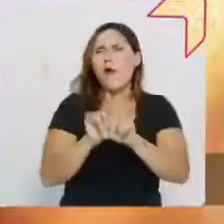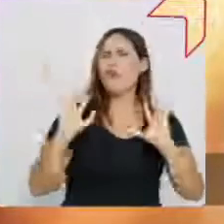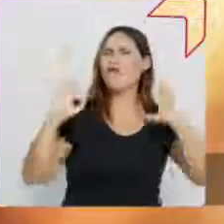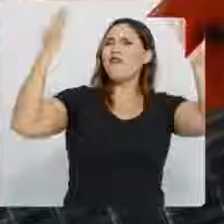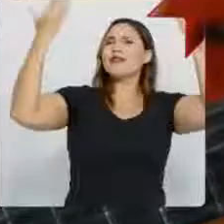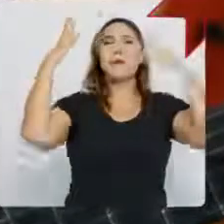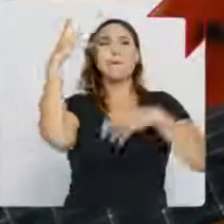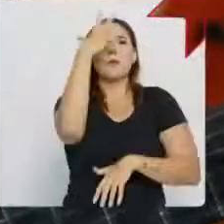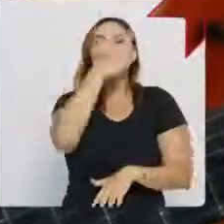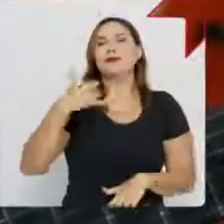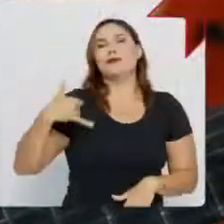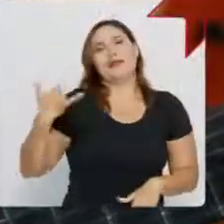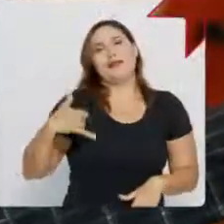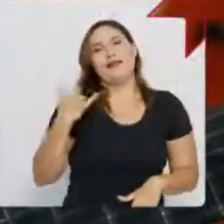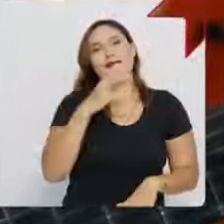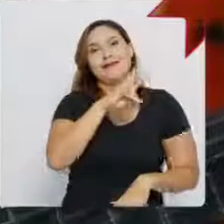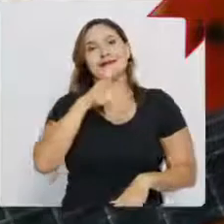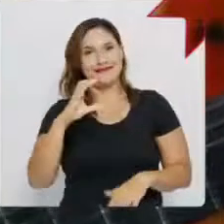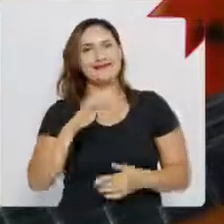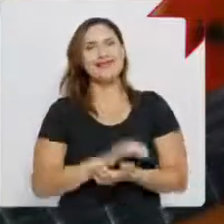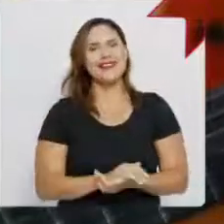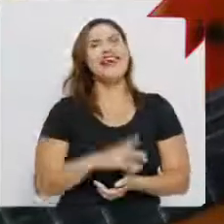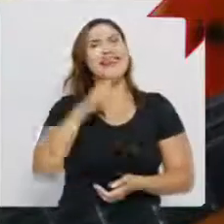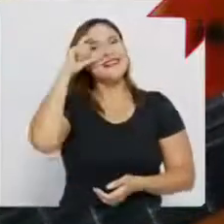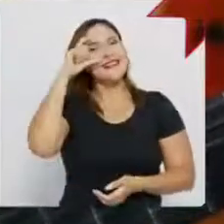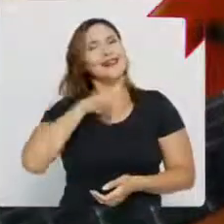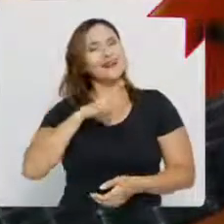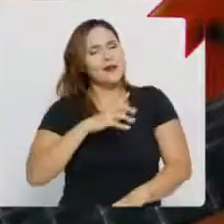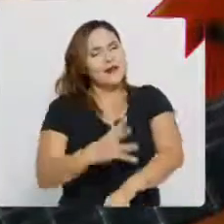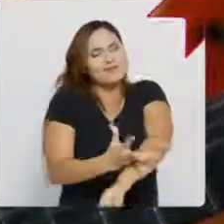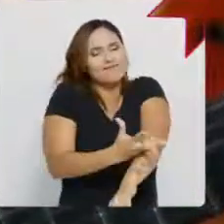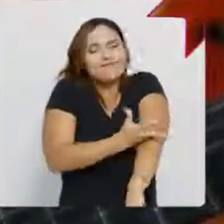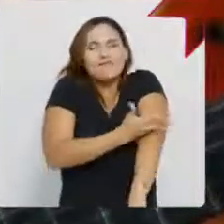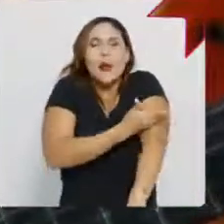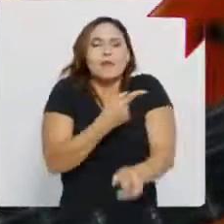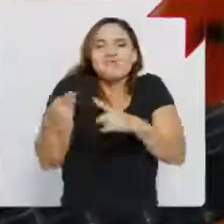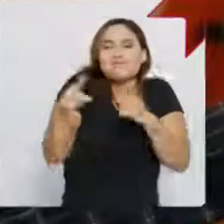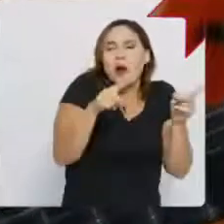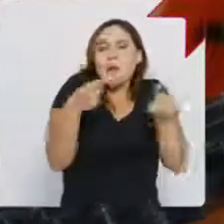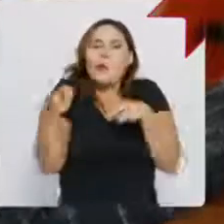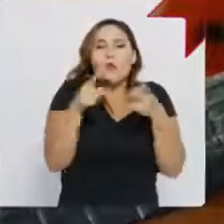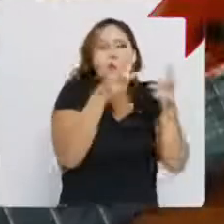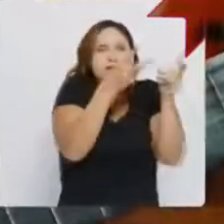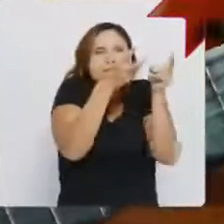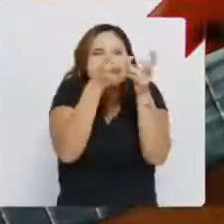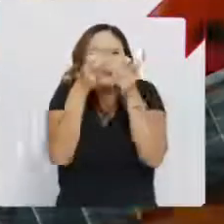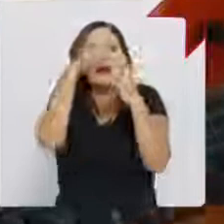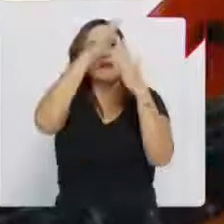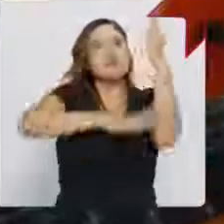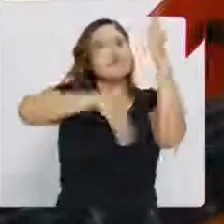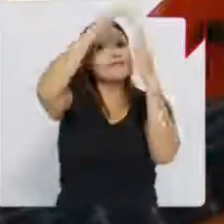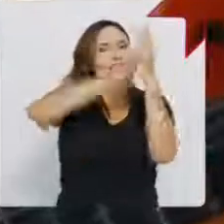da cidade. Zé Raimundo tem sensibilidade desde a música, a percepção das artes como um todo, literatura,